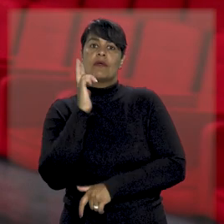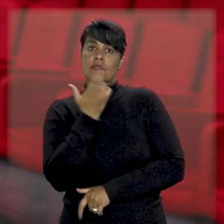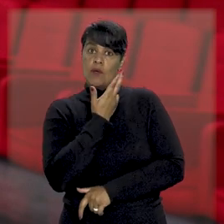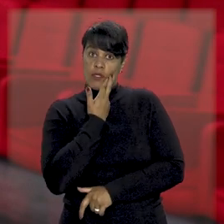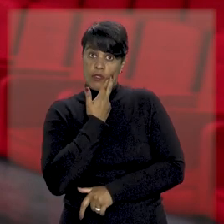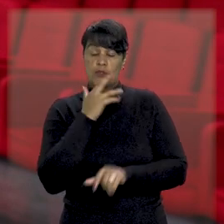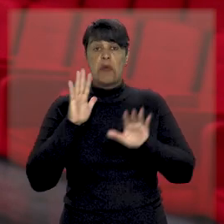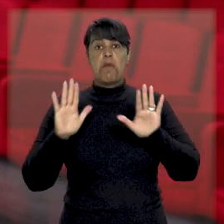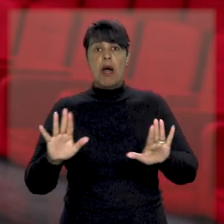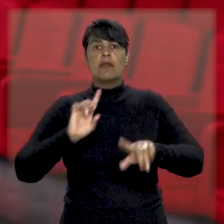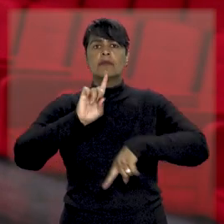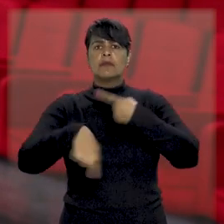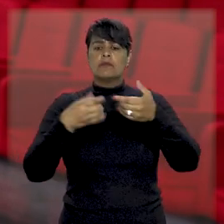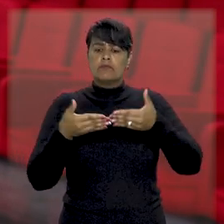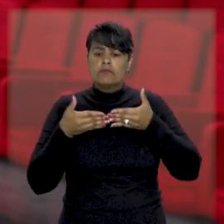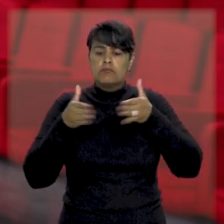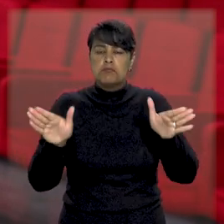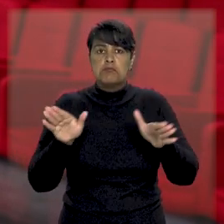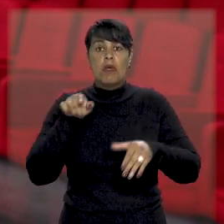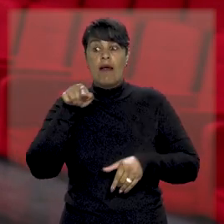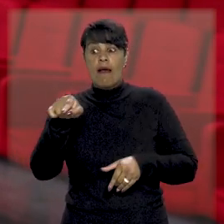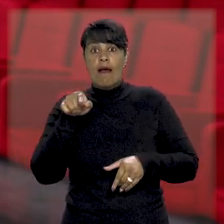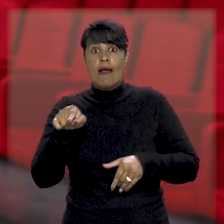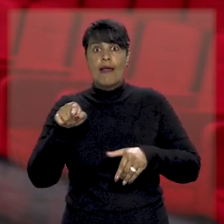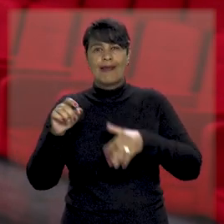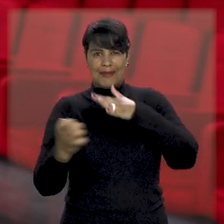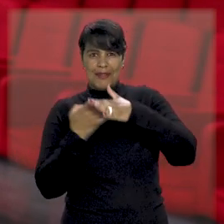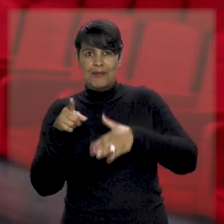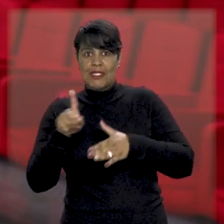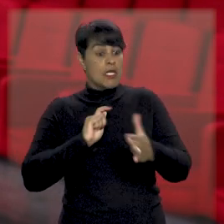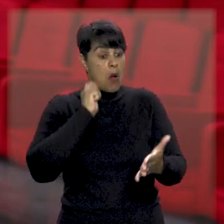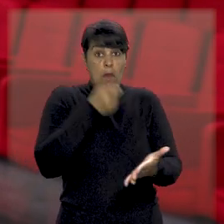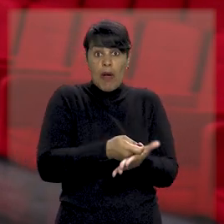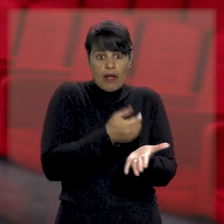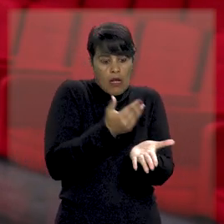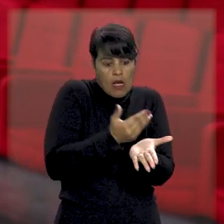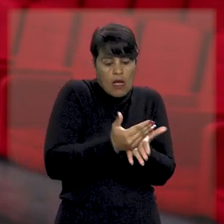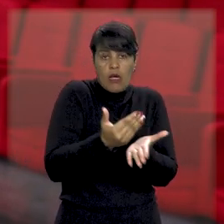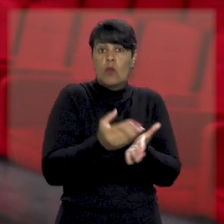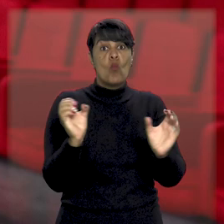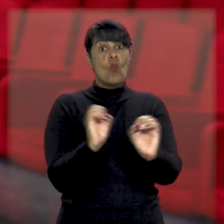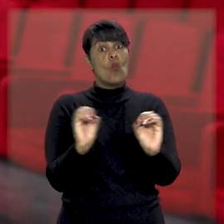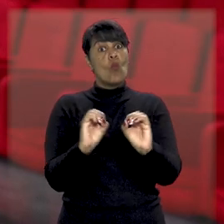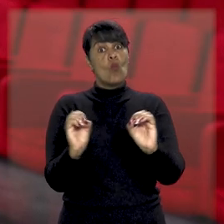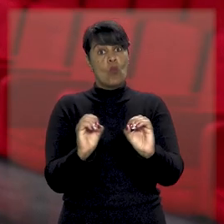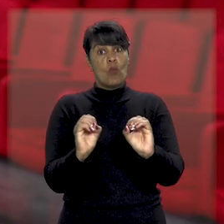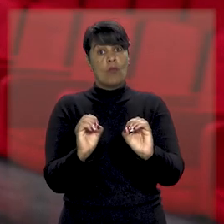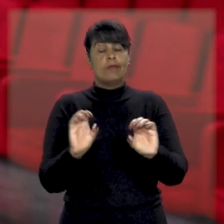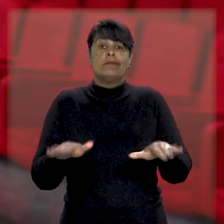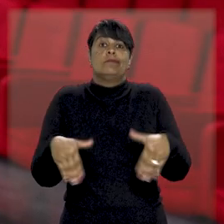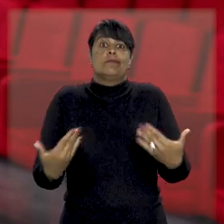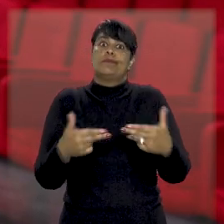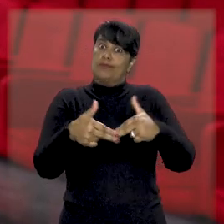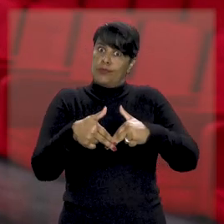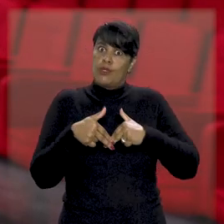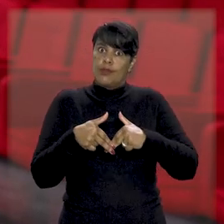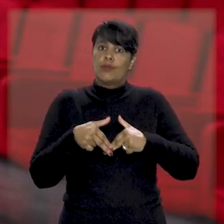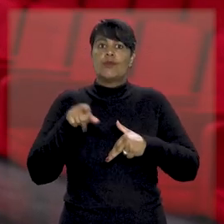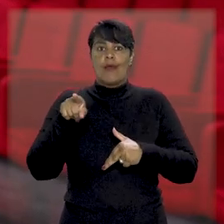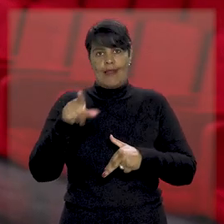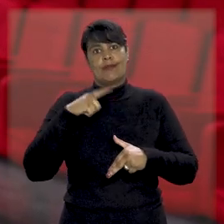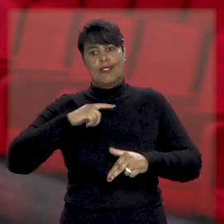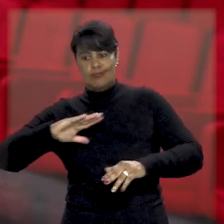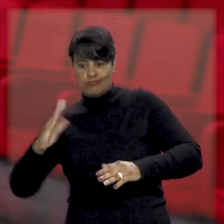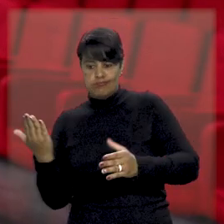abertura do empreendimento, a subfranqueada não realizou os pagamentos mensais previstos no contrato. E por isso, a franqueadora abriu o